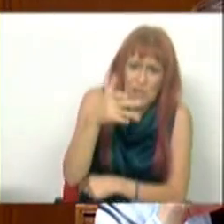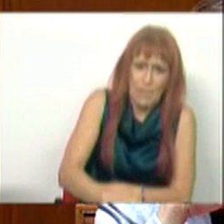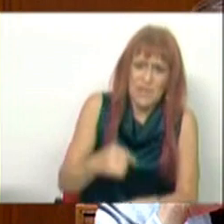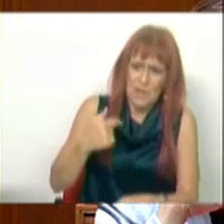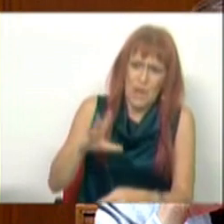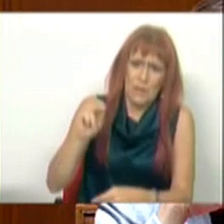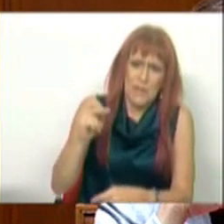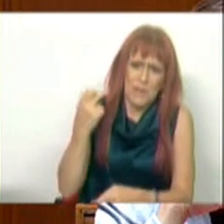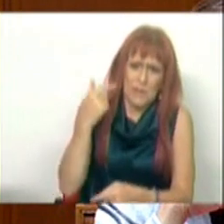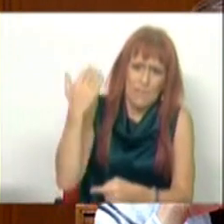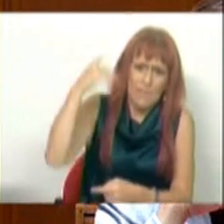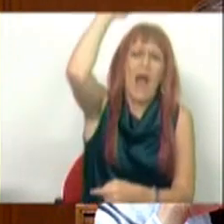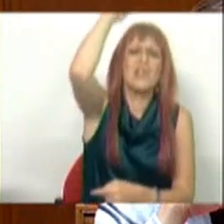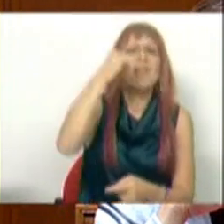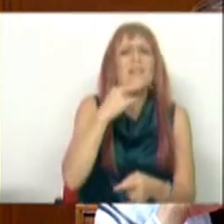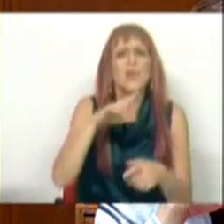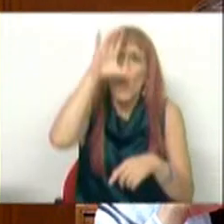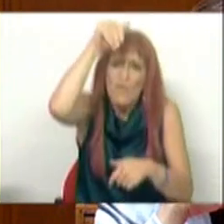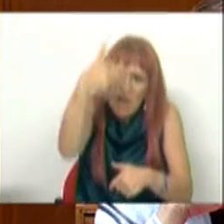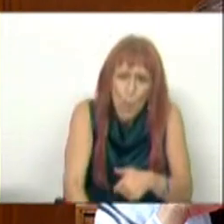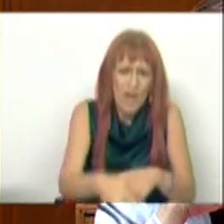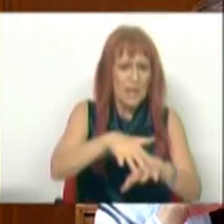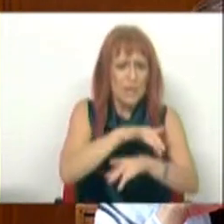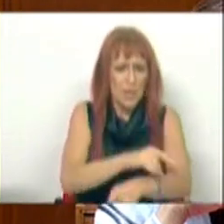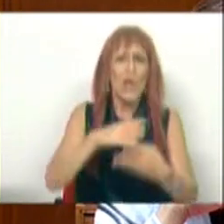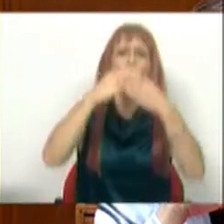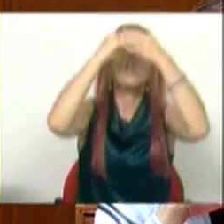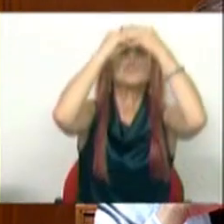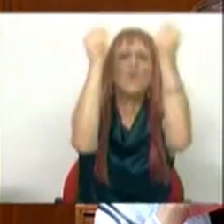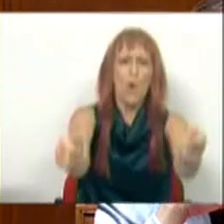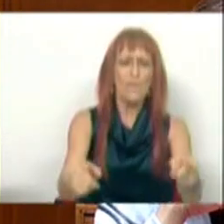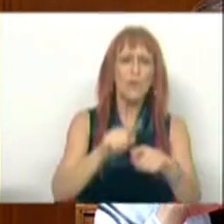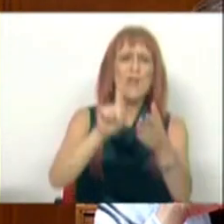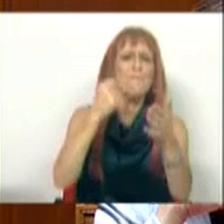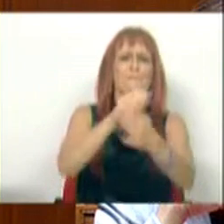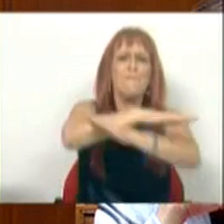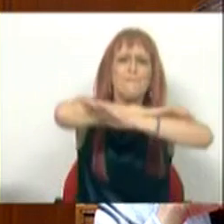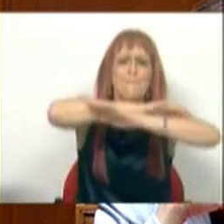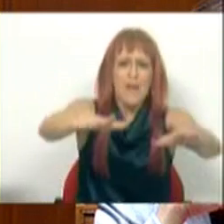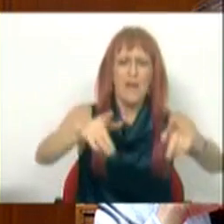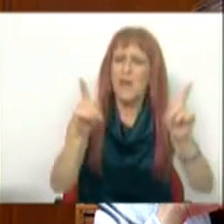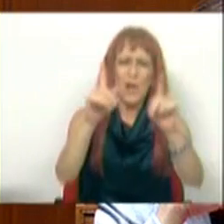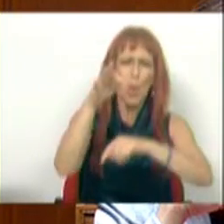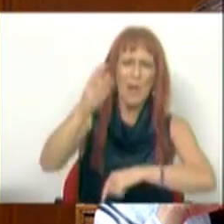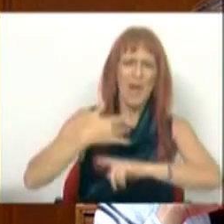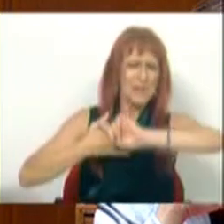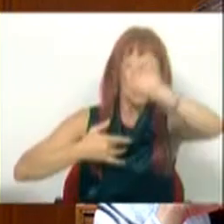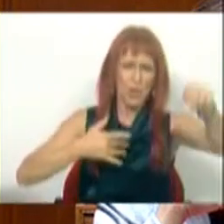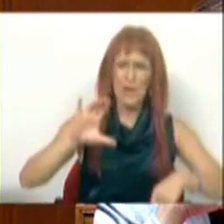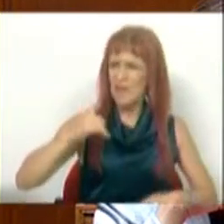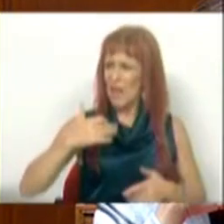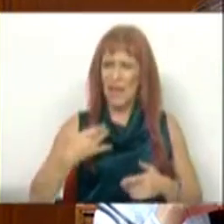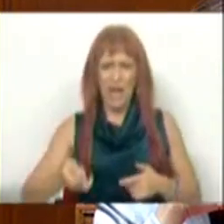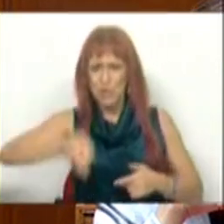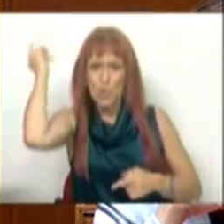durante mais de 10 anos de dizer que foi este governo e esta administração que o resolveu. Que lhe pôs fim. Não foi o PSD, não foi o